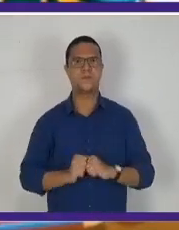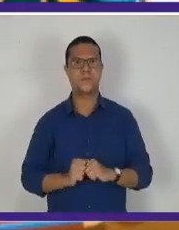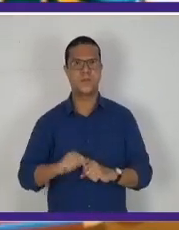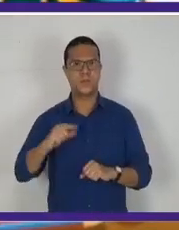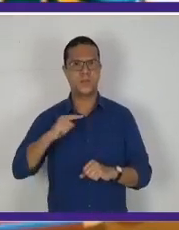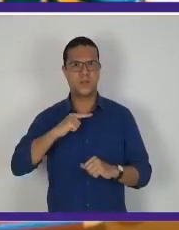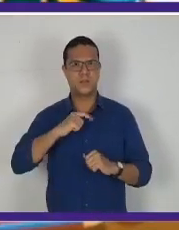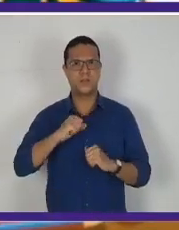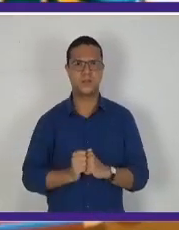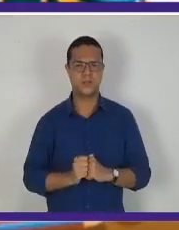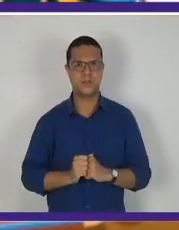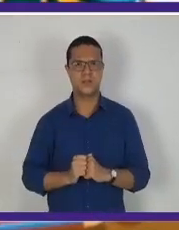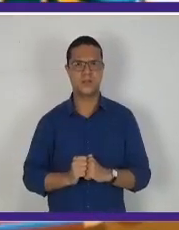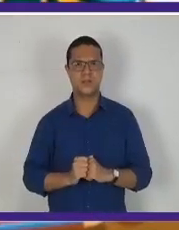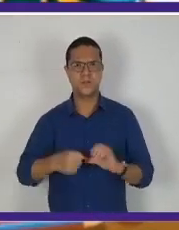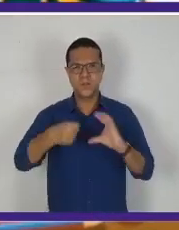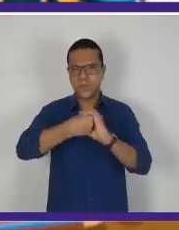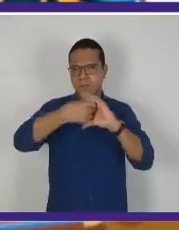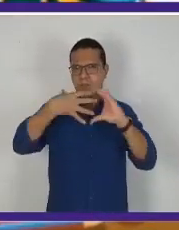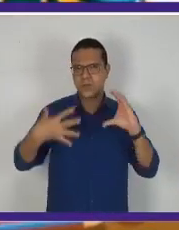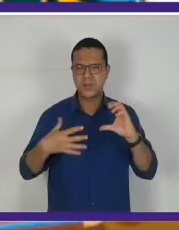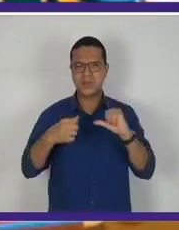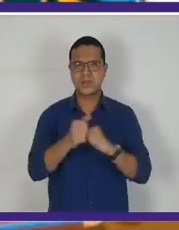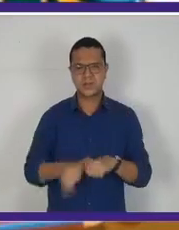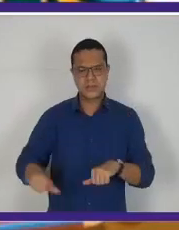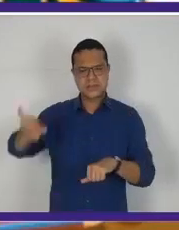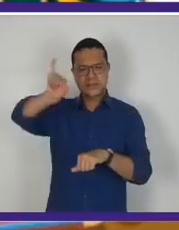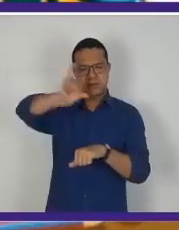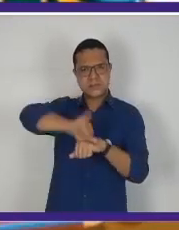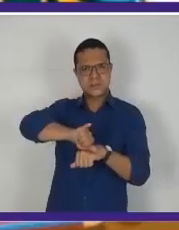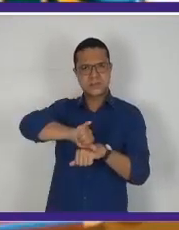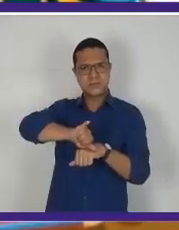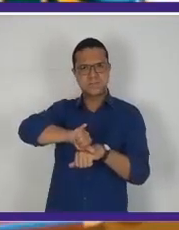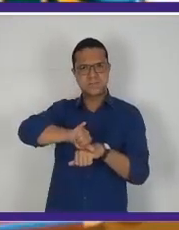demonstra um caráter centralizador.